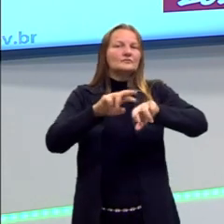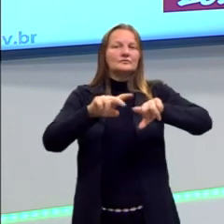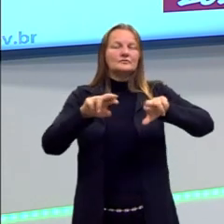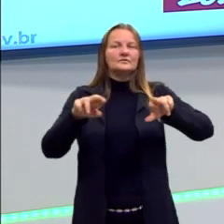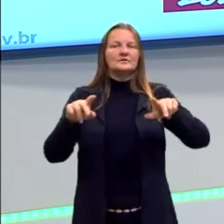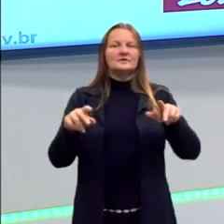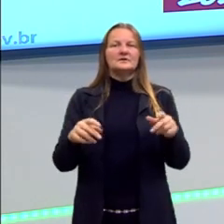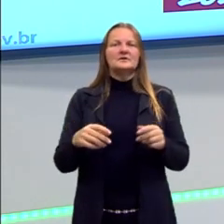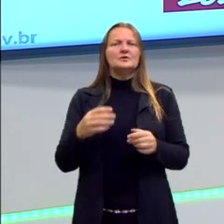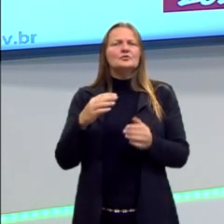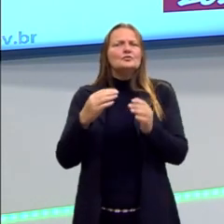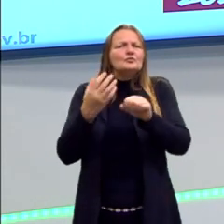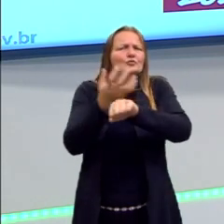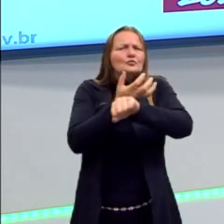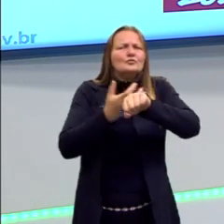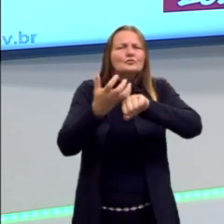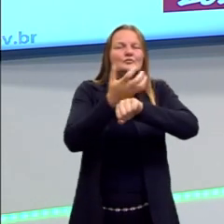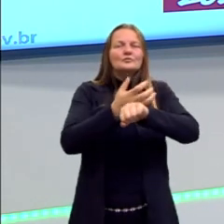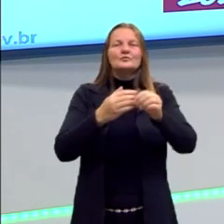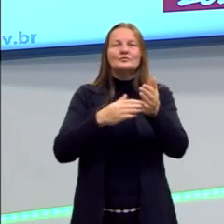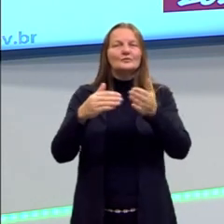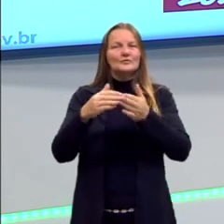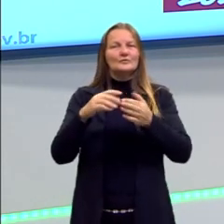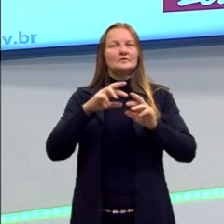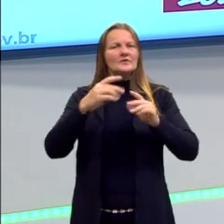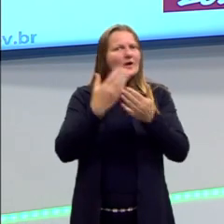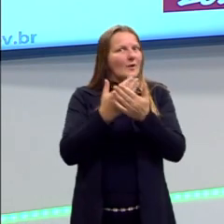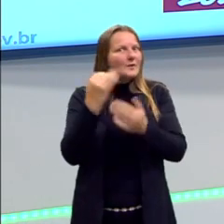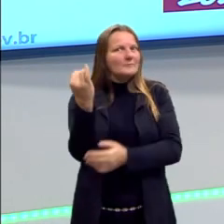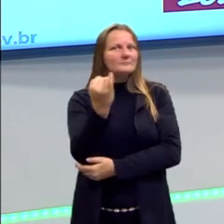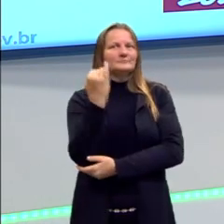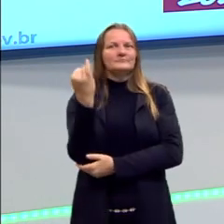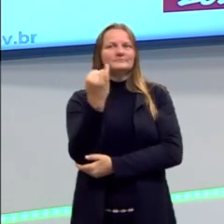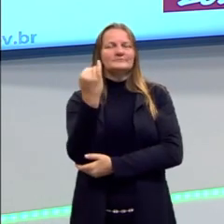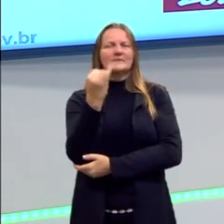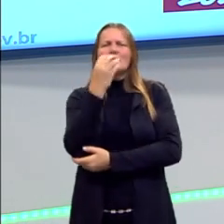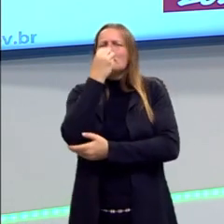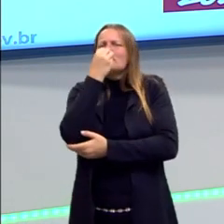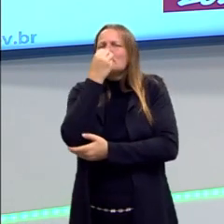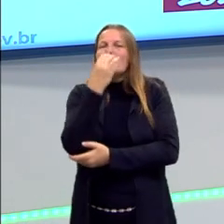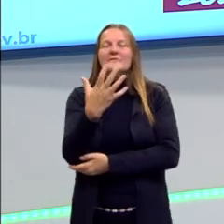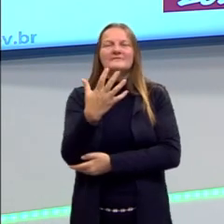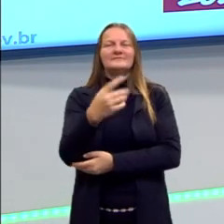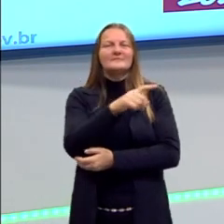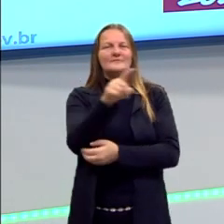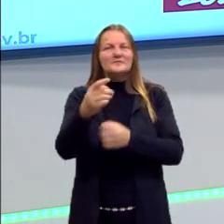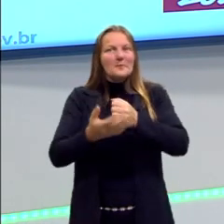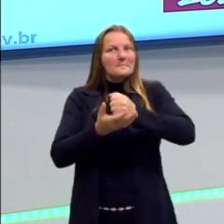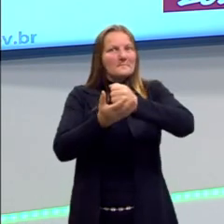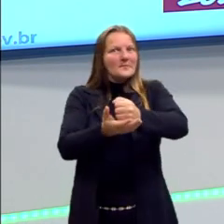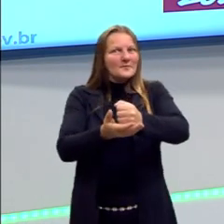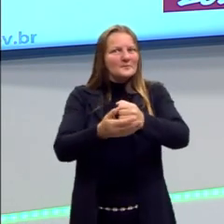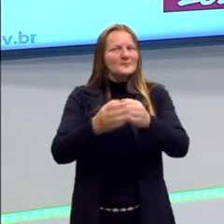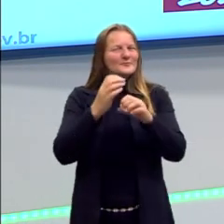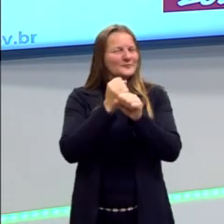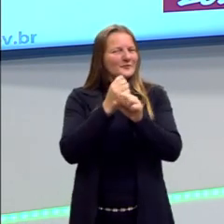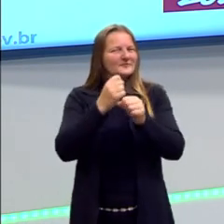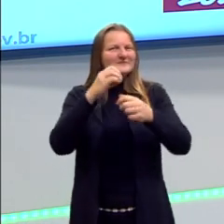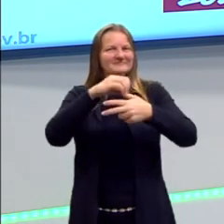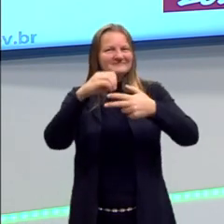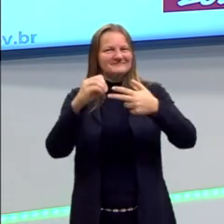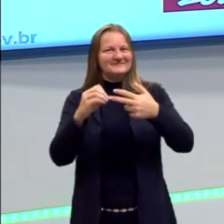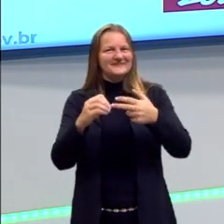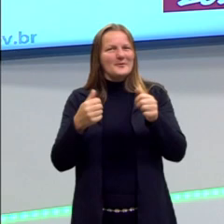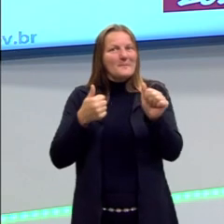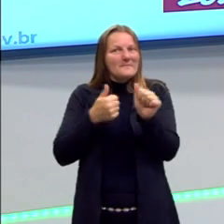assista nossas aulas de todos os componentes. Tem aulas muito importantes, muito boas, que vão te ajudar por uma boa nota no Enem, que está